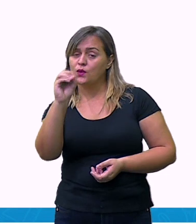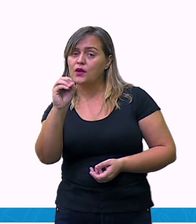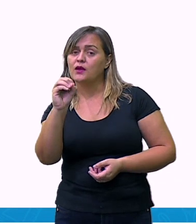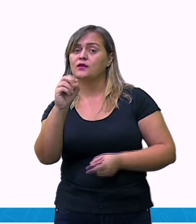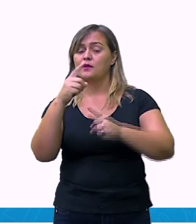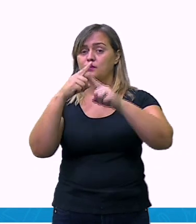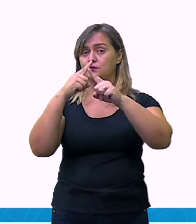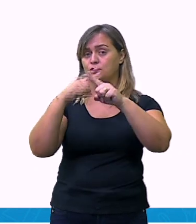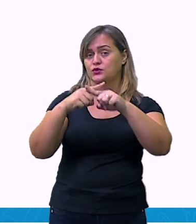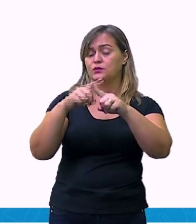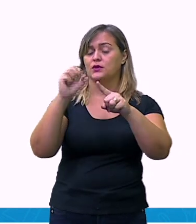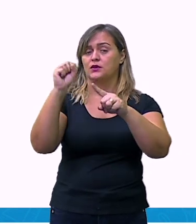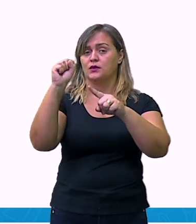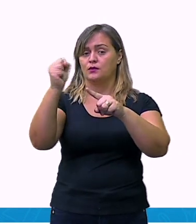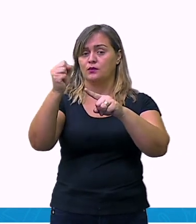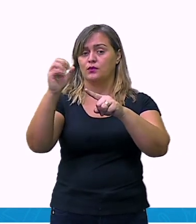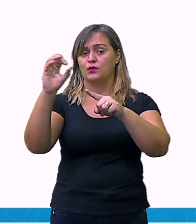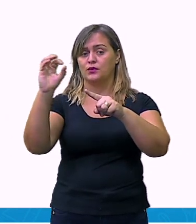cem.